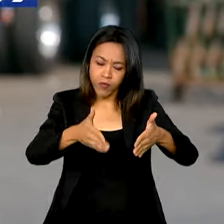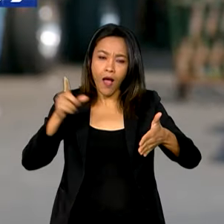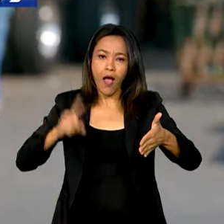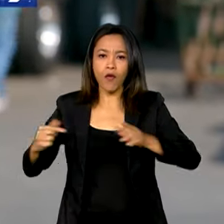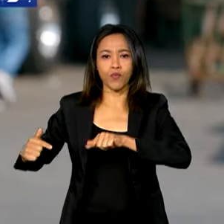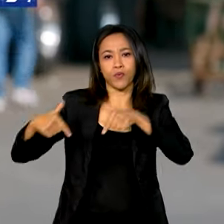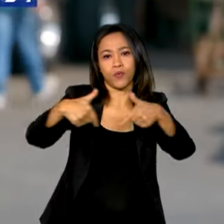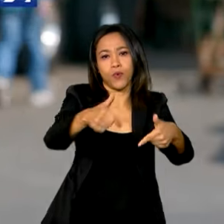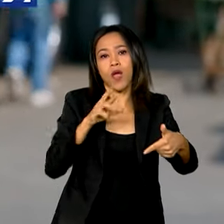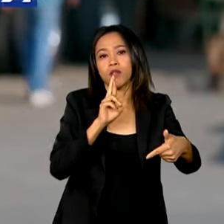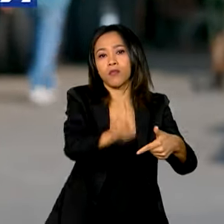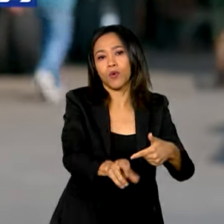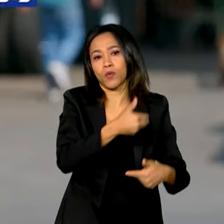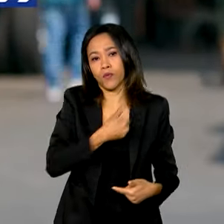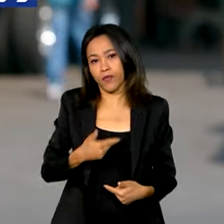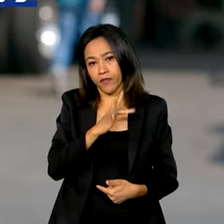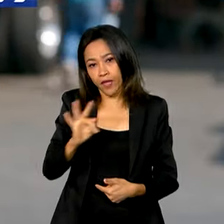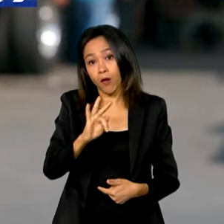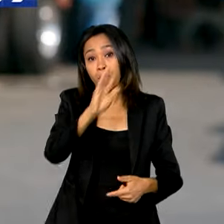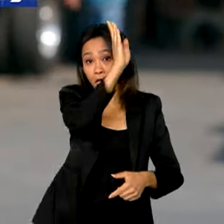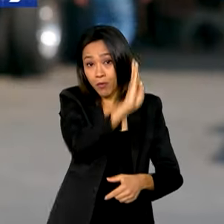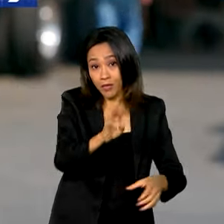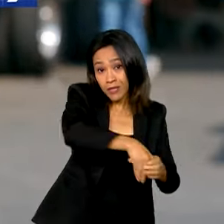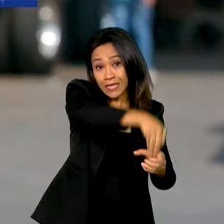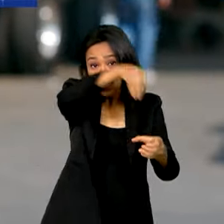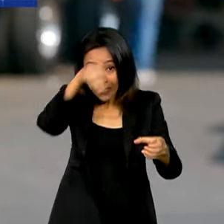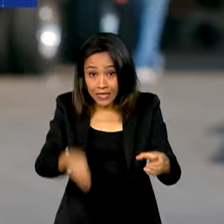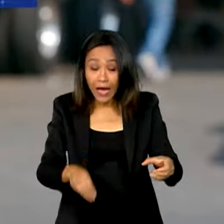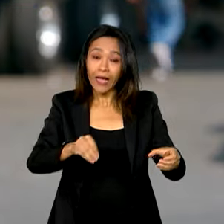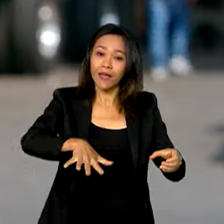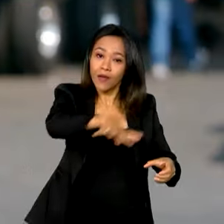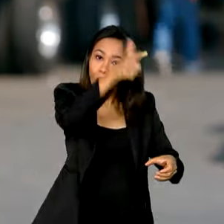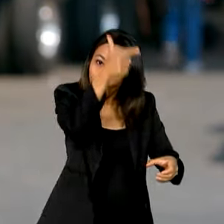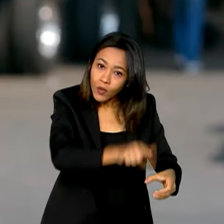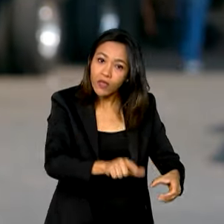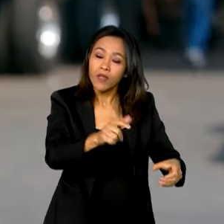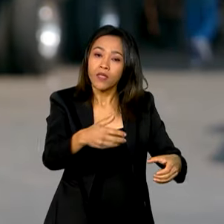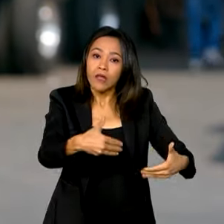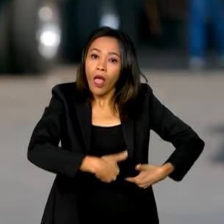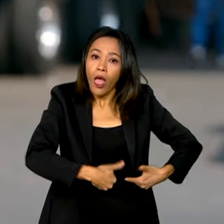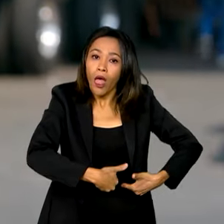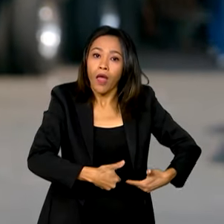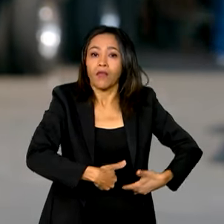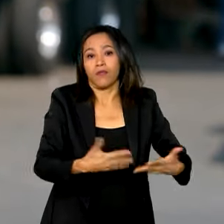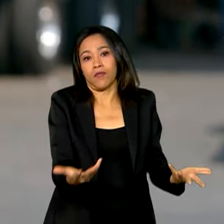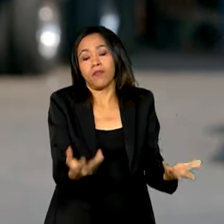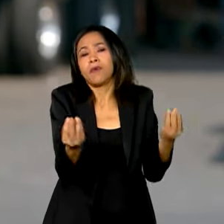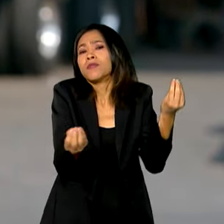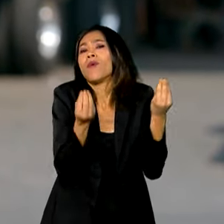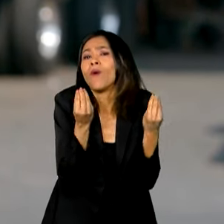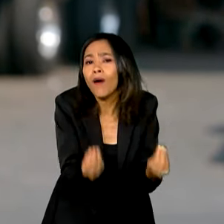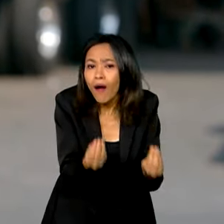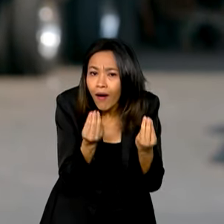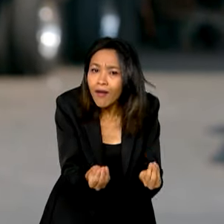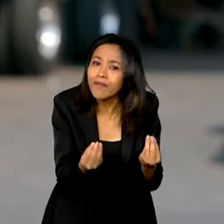federal a essa calamidade para tirar o país do mapa da fome mais uma vez. Mas o ponto exato é como ampliar essa iniciativa para o